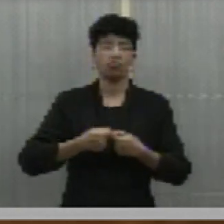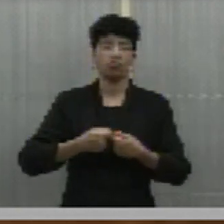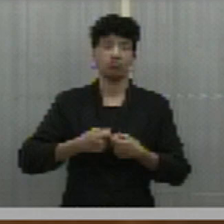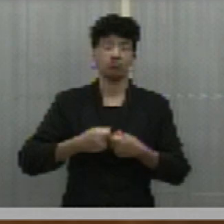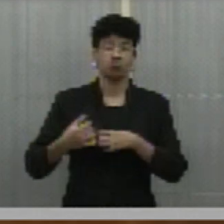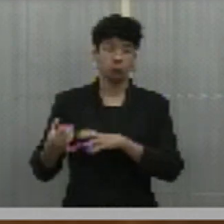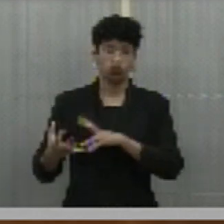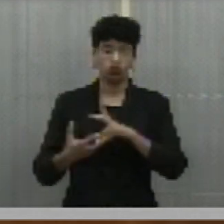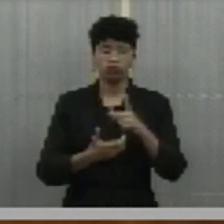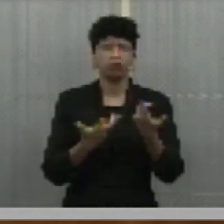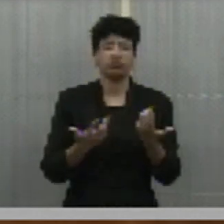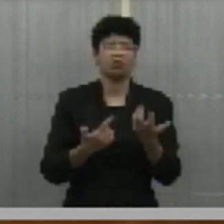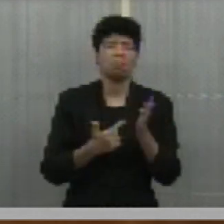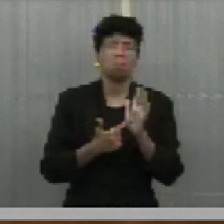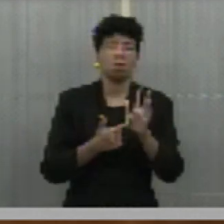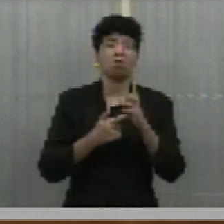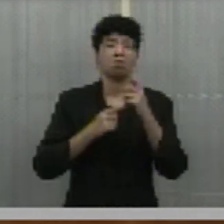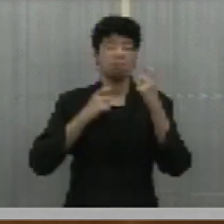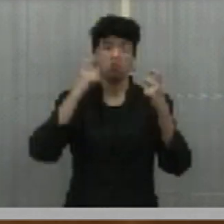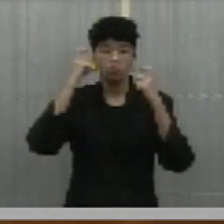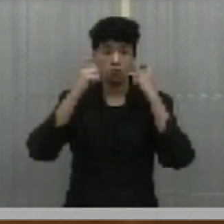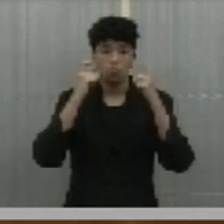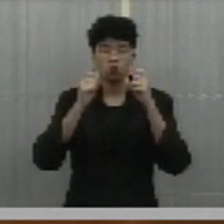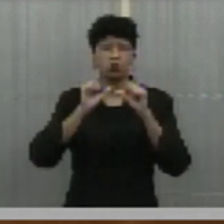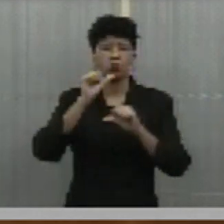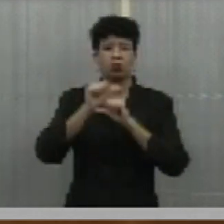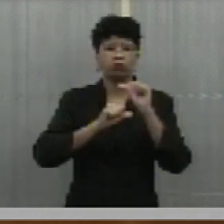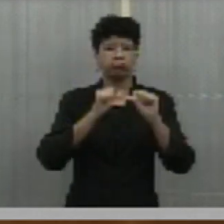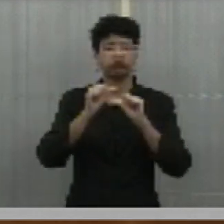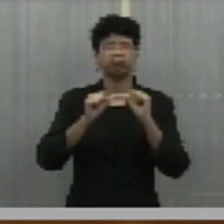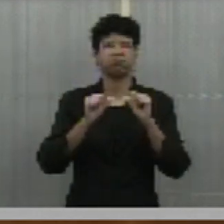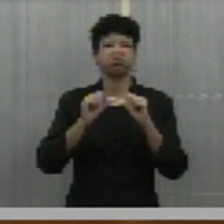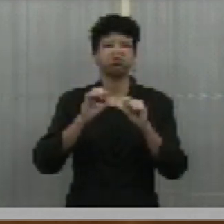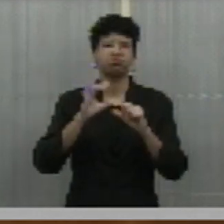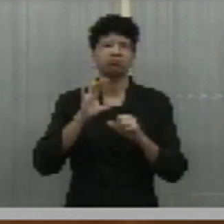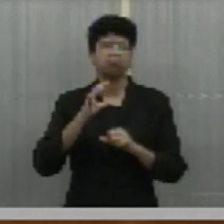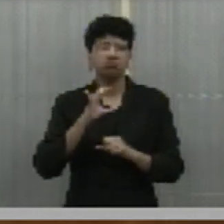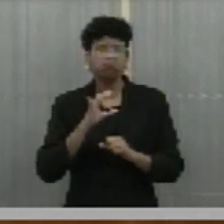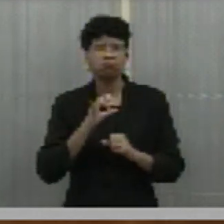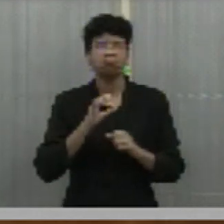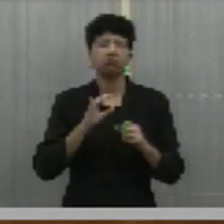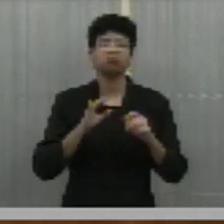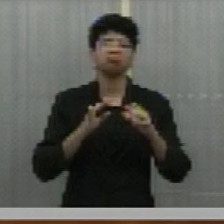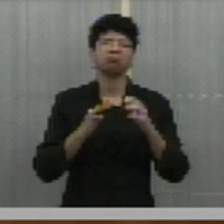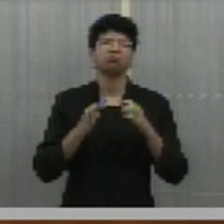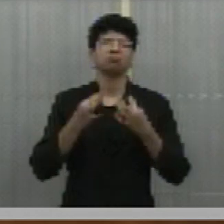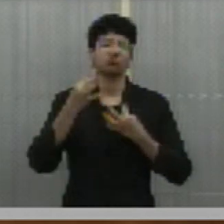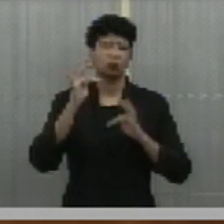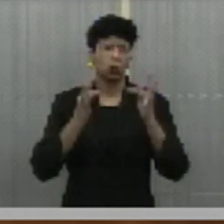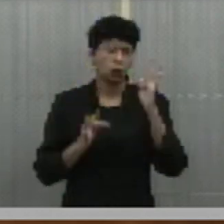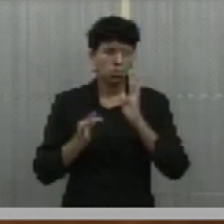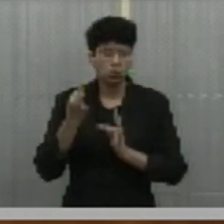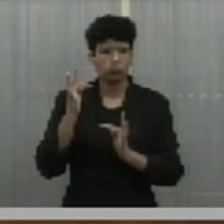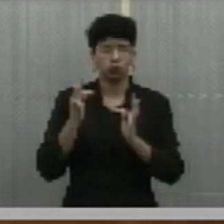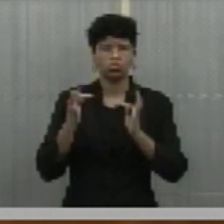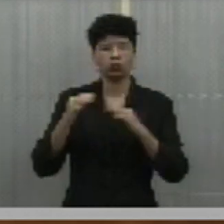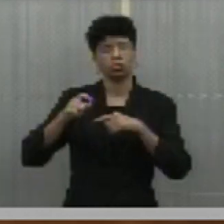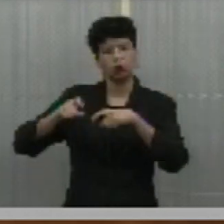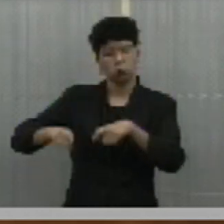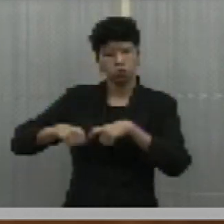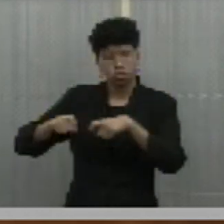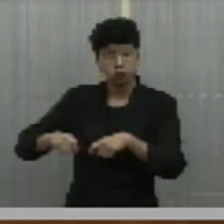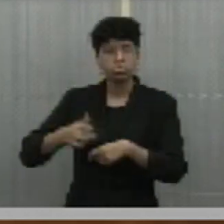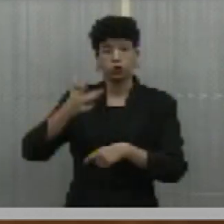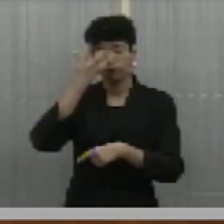em que, em razão das mudanças relacionadas à ciência, à tecnologia, à agricultura, aos grandes